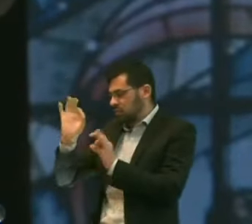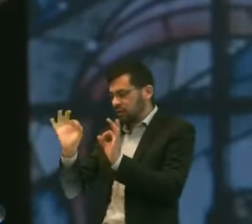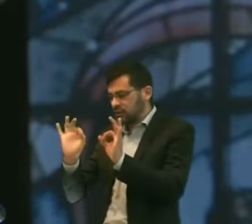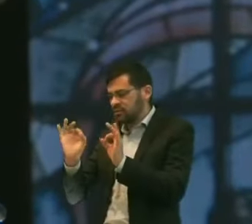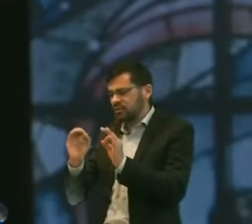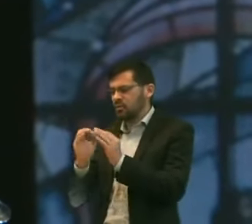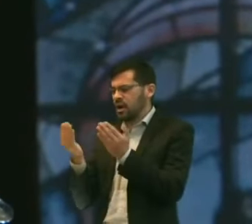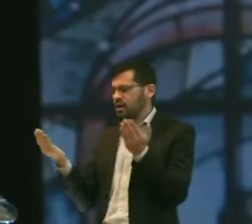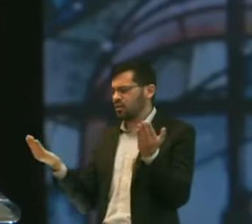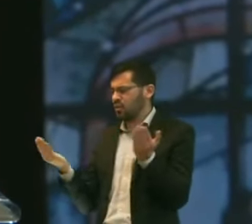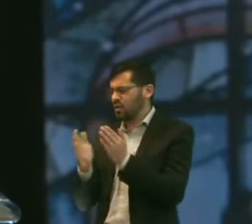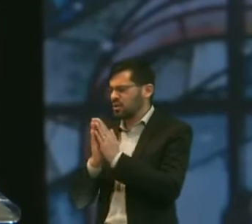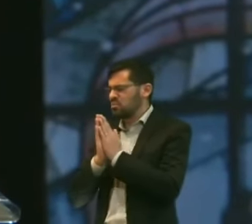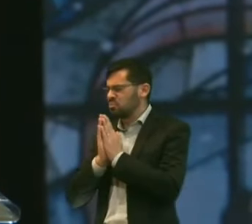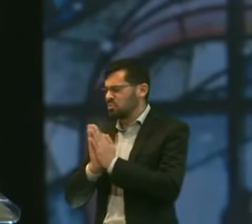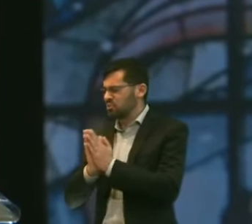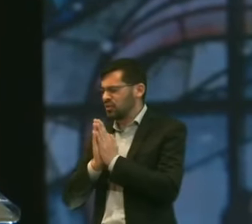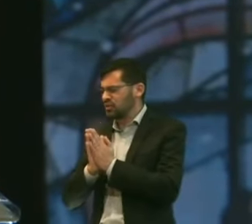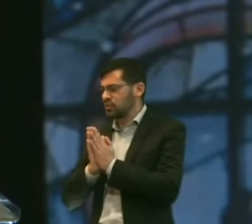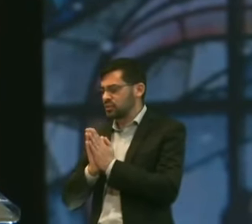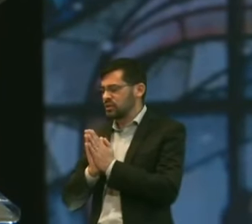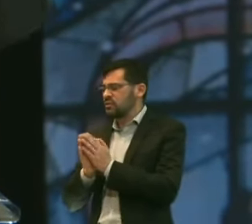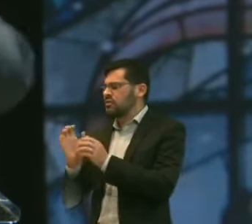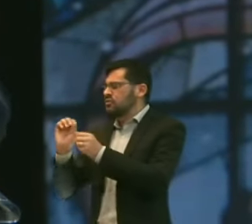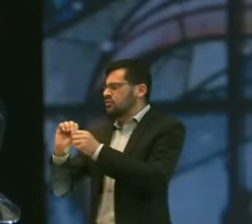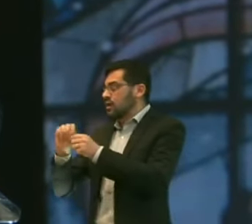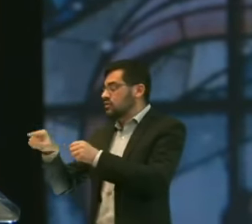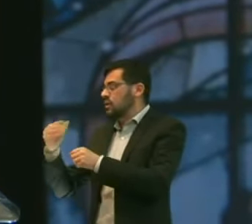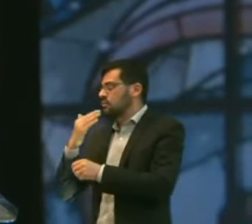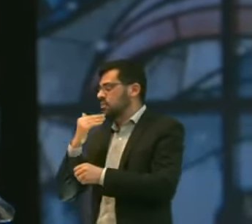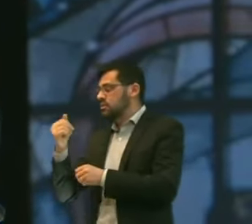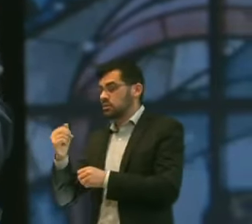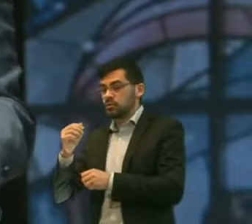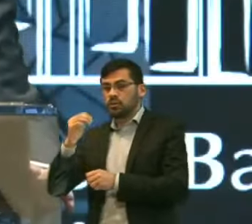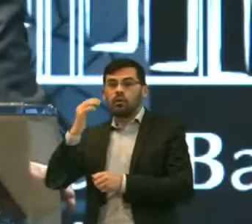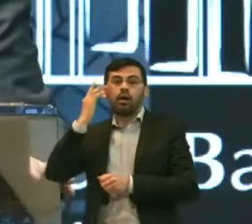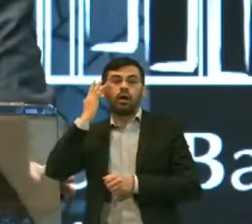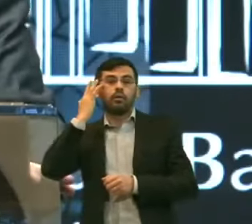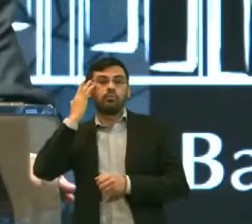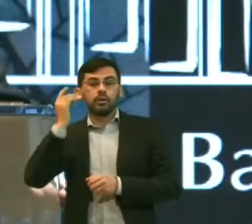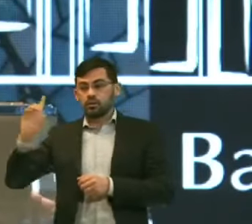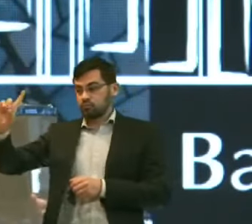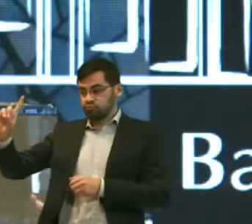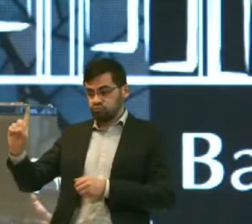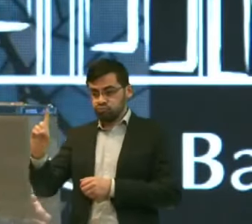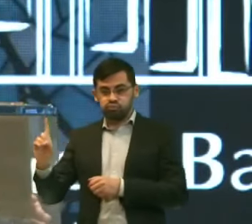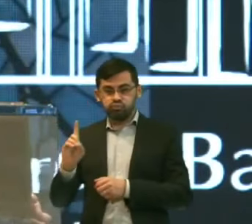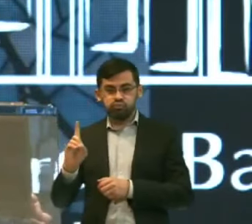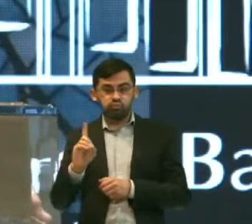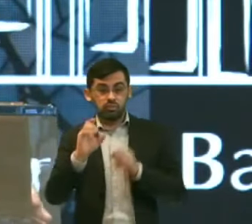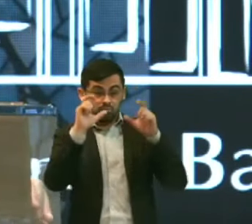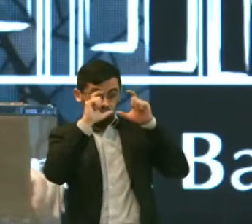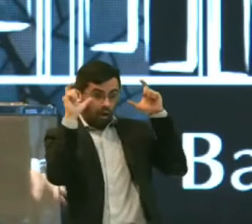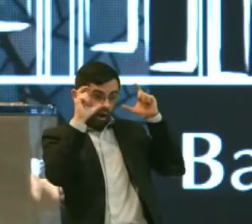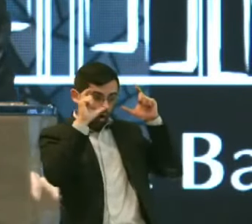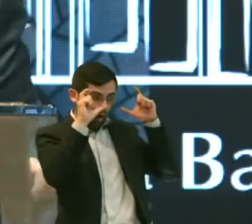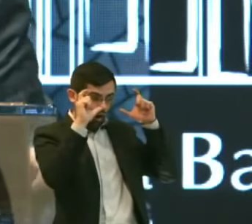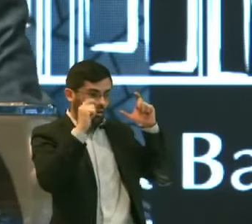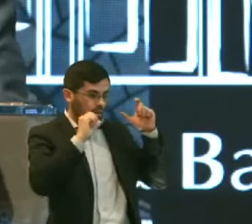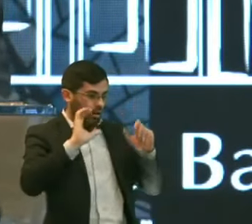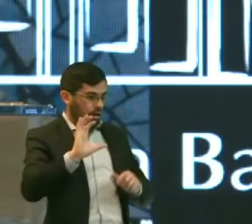Então agora Faz isso Que ele está pedindo No dia seguinte Aquele rapaz Voltou com o olho Esbugalhado E disse